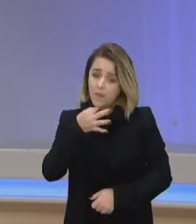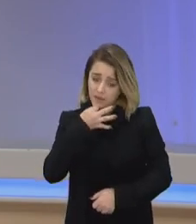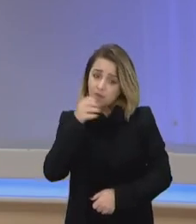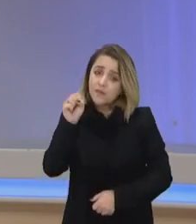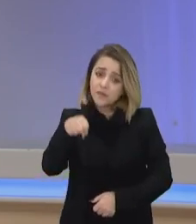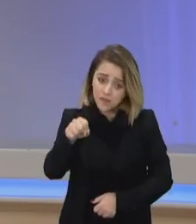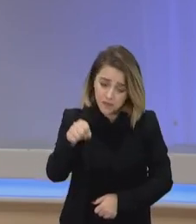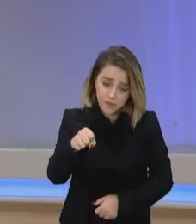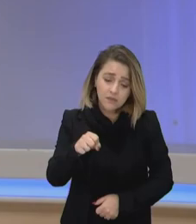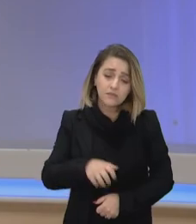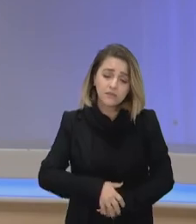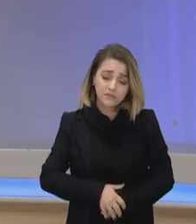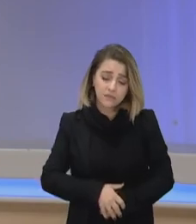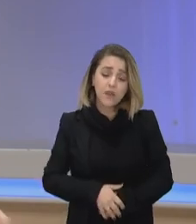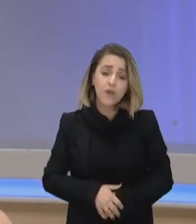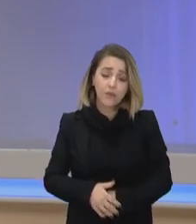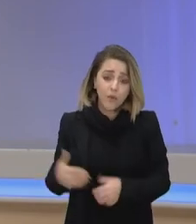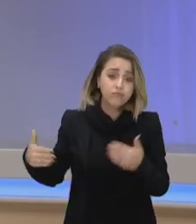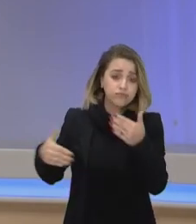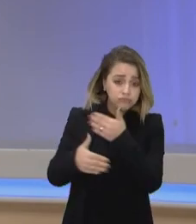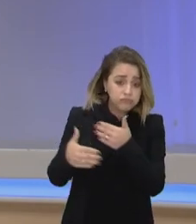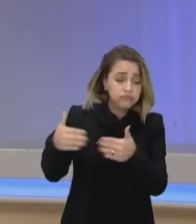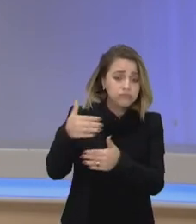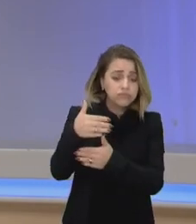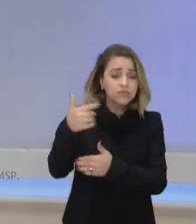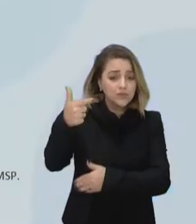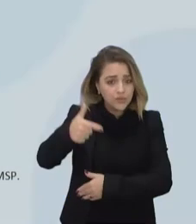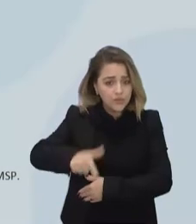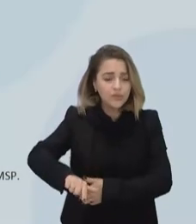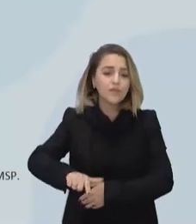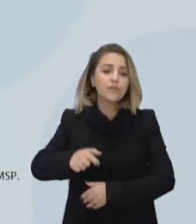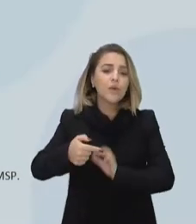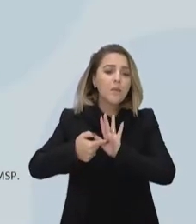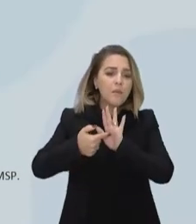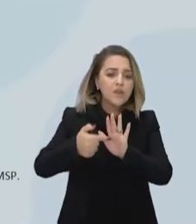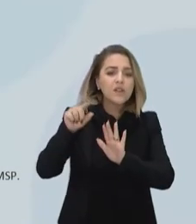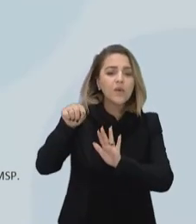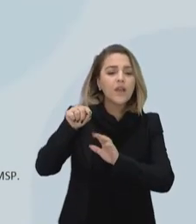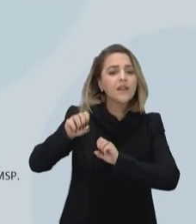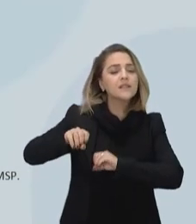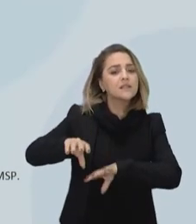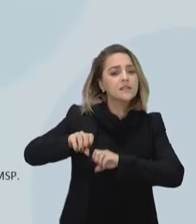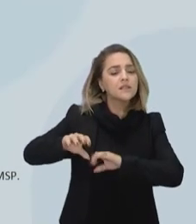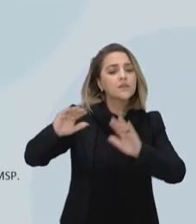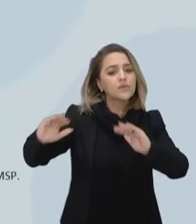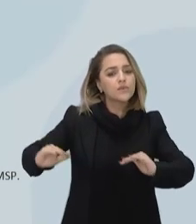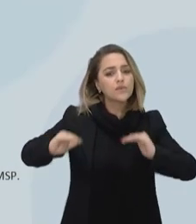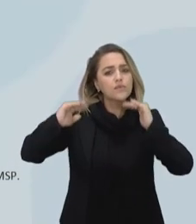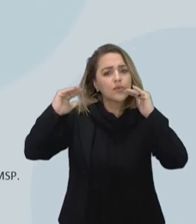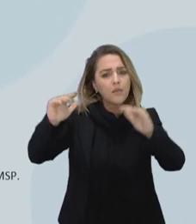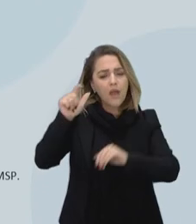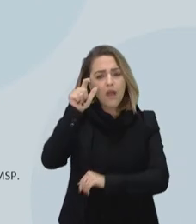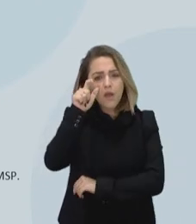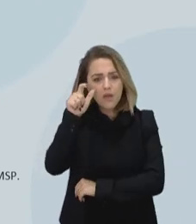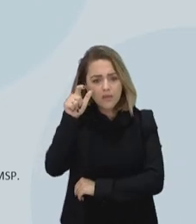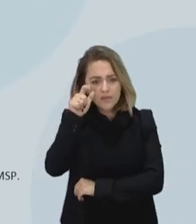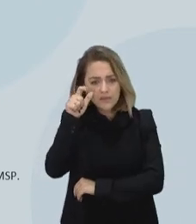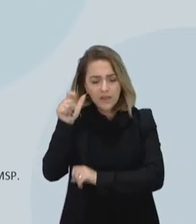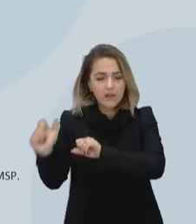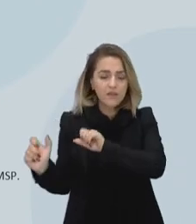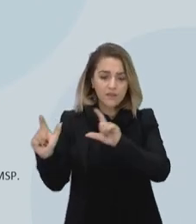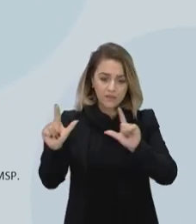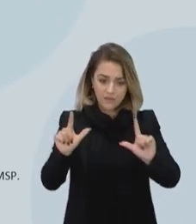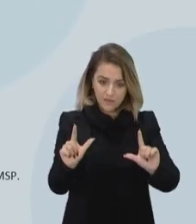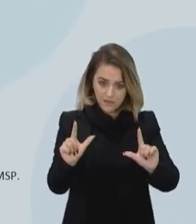slide para mostrar para vocês uma outra coisa também, né? Ensino superior. Observe agora o seguinte quadro, também